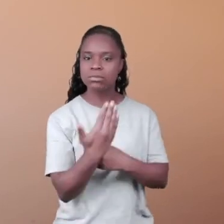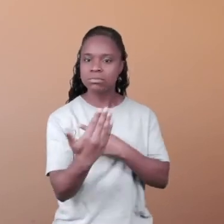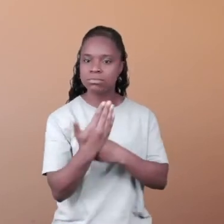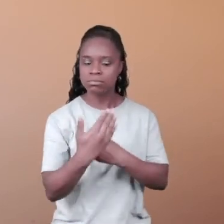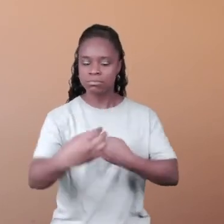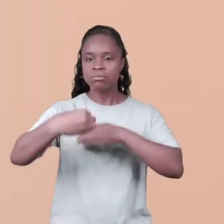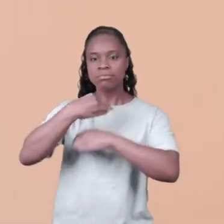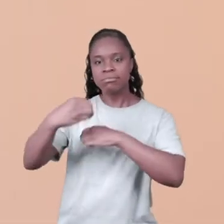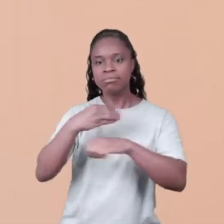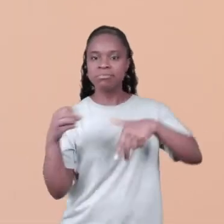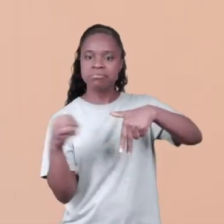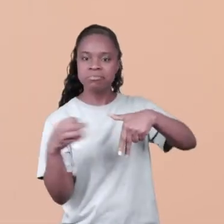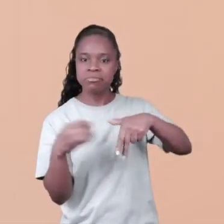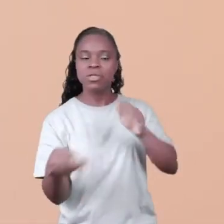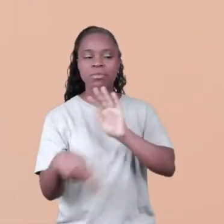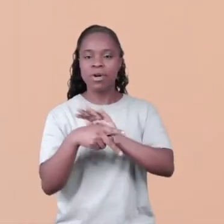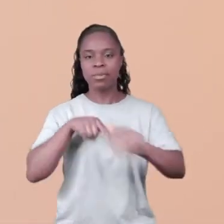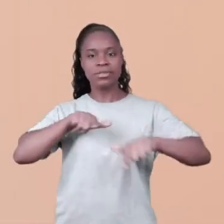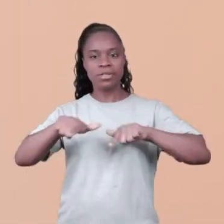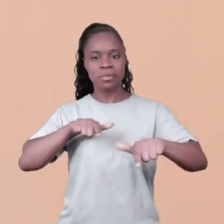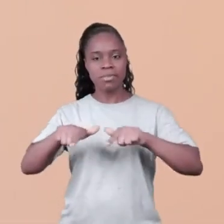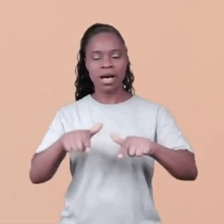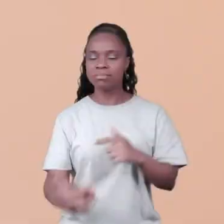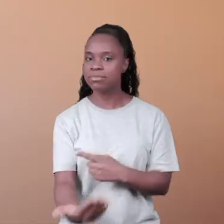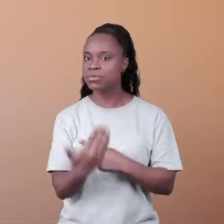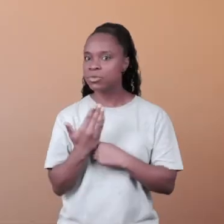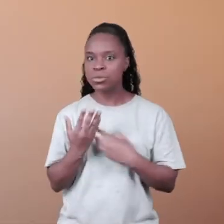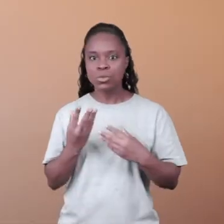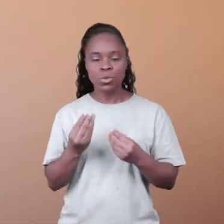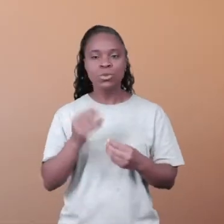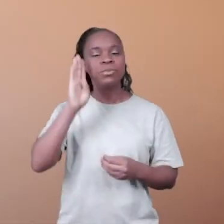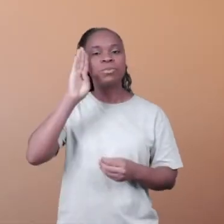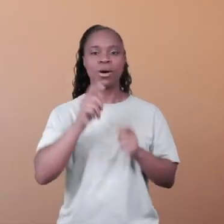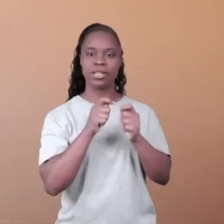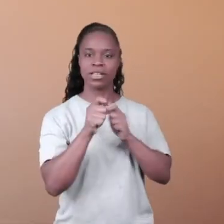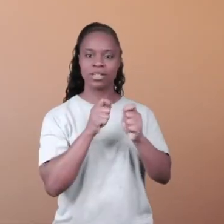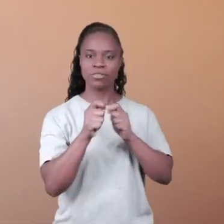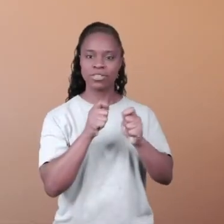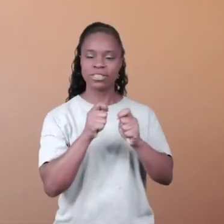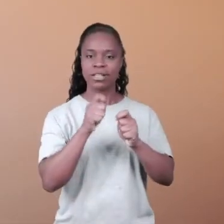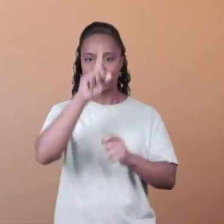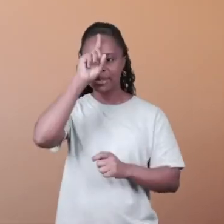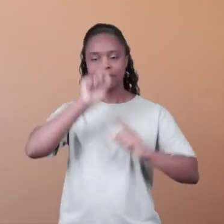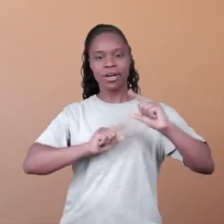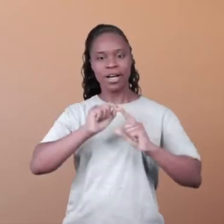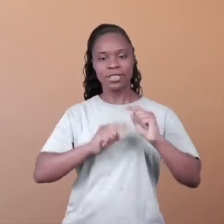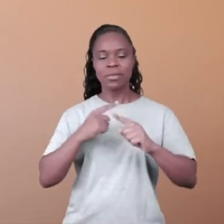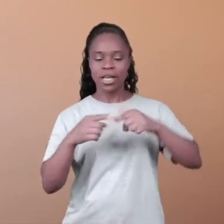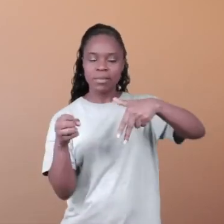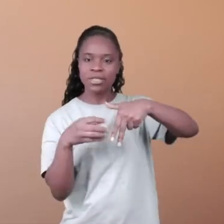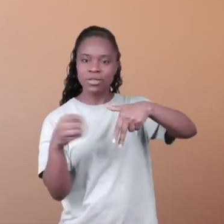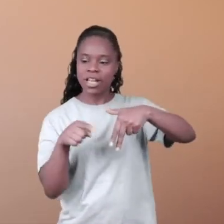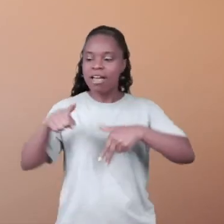Eles me orientaram na mentoria com relação ao mercado de trabalho. Isso me ajudou justamente na entrevista para o Einstein,